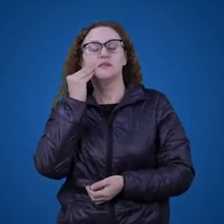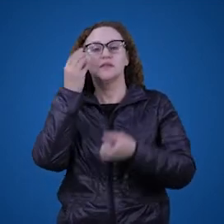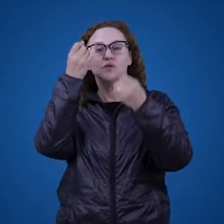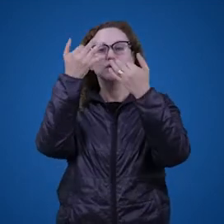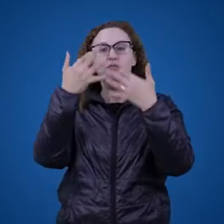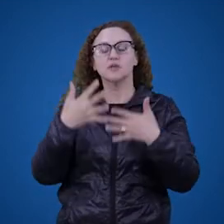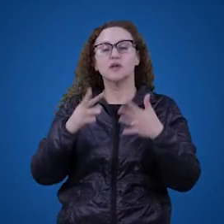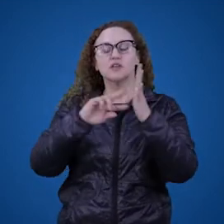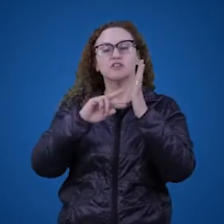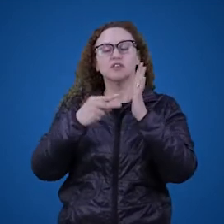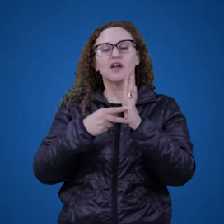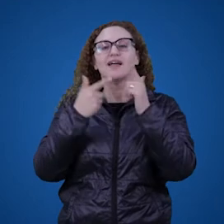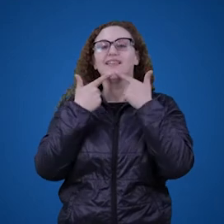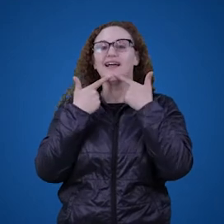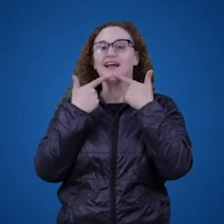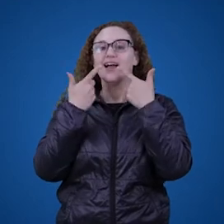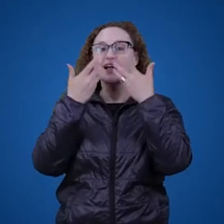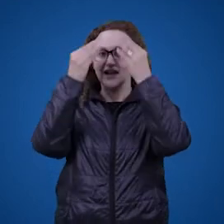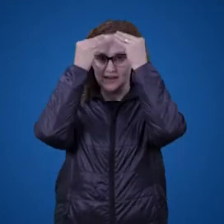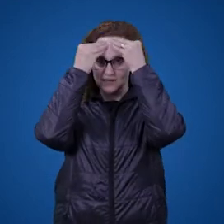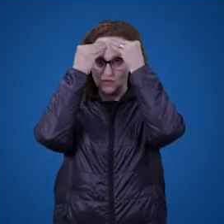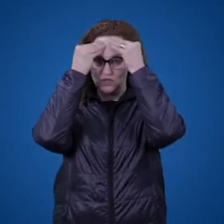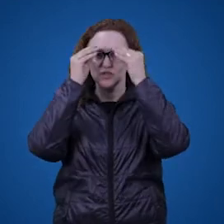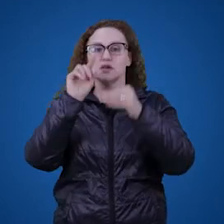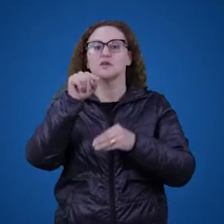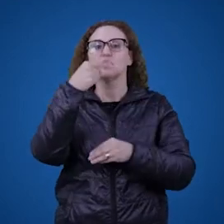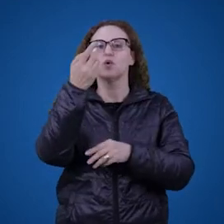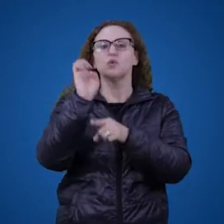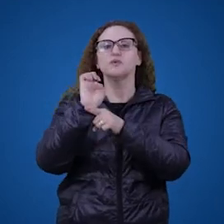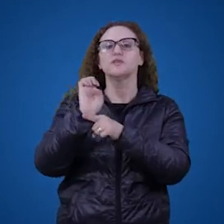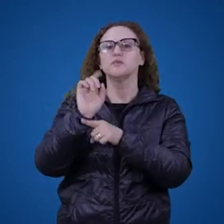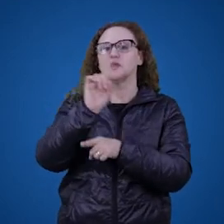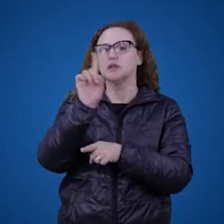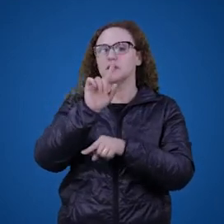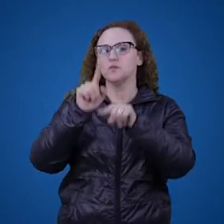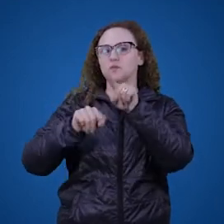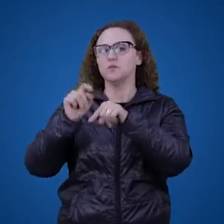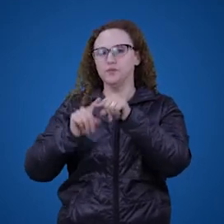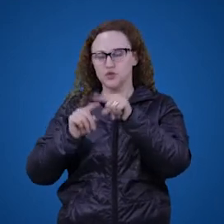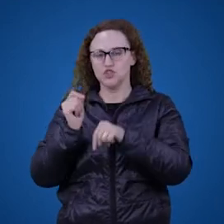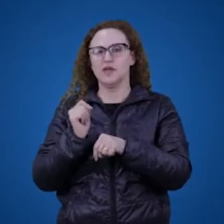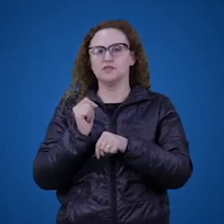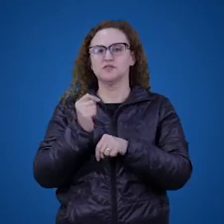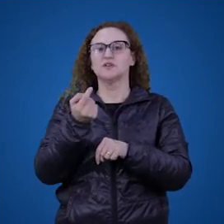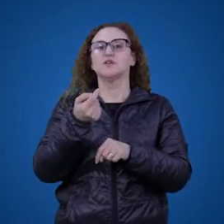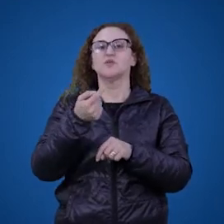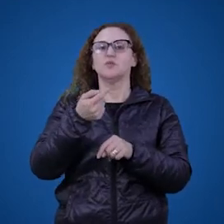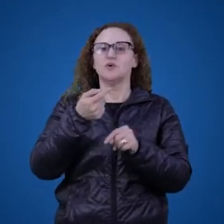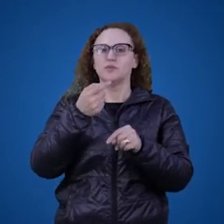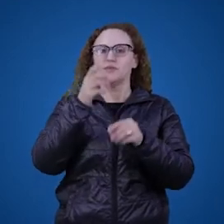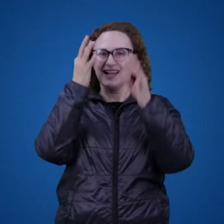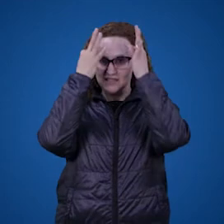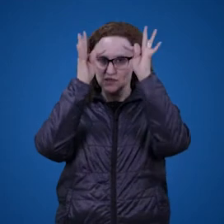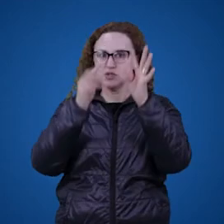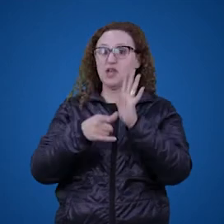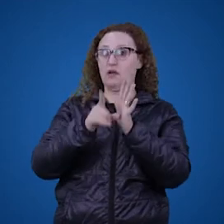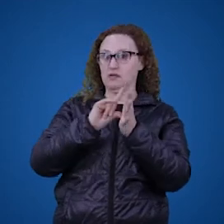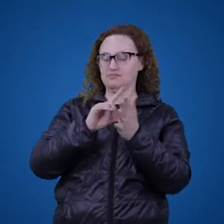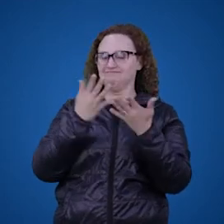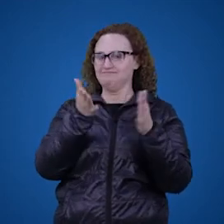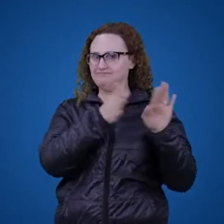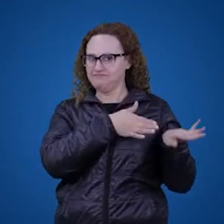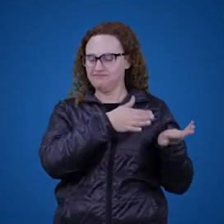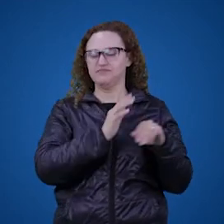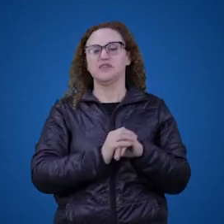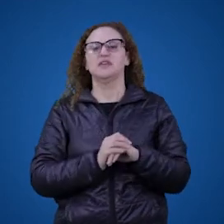explicar o significado da linguagem através de outros elementos que não objetos, como queria a teoria referencial do significado,